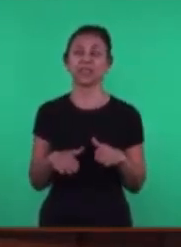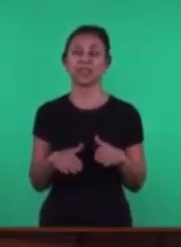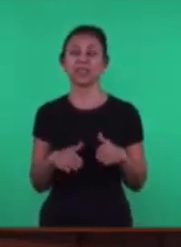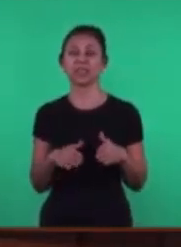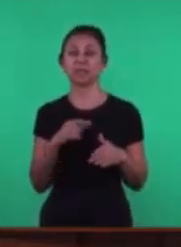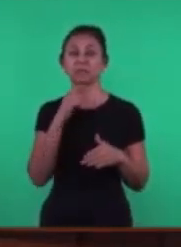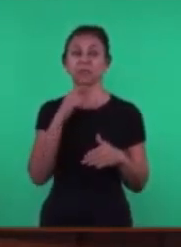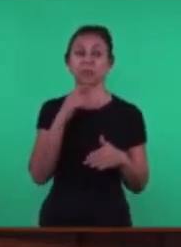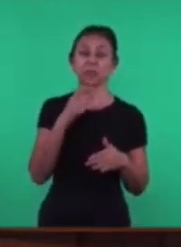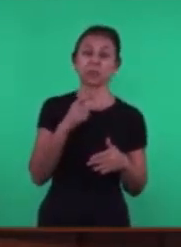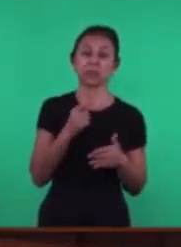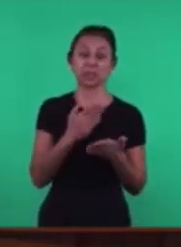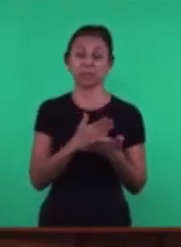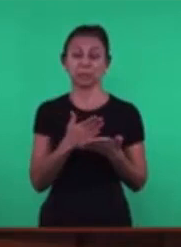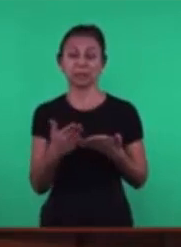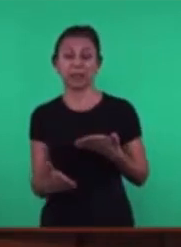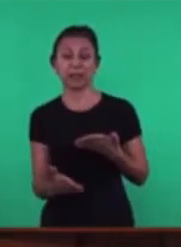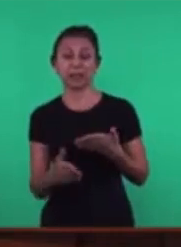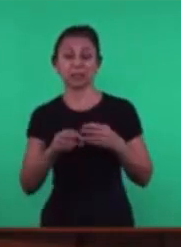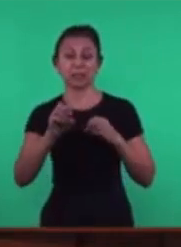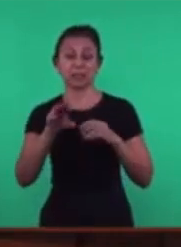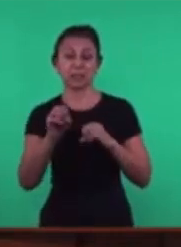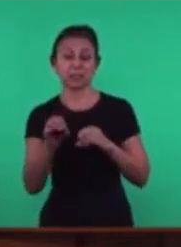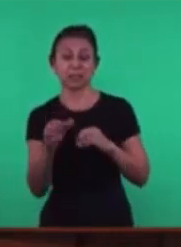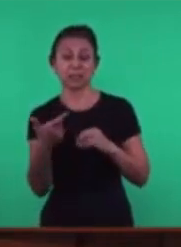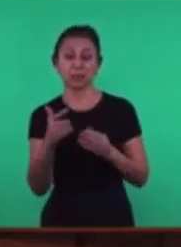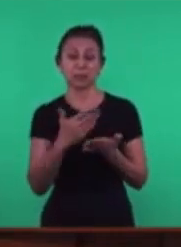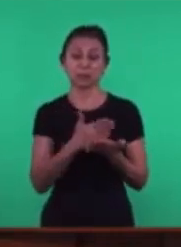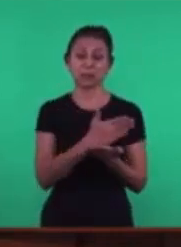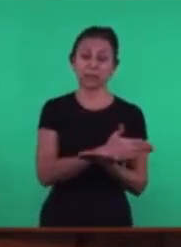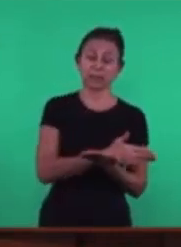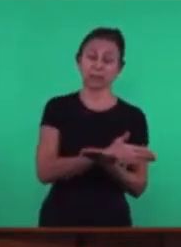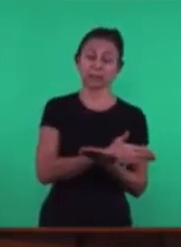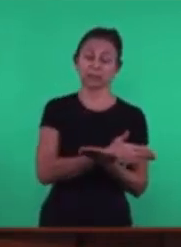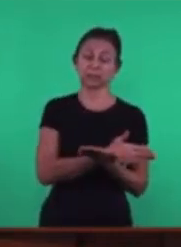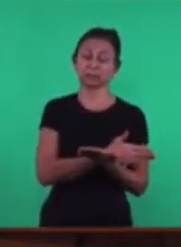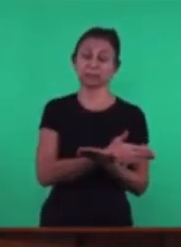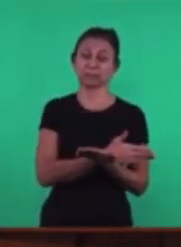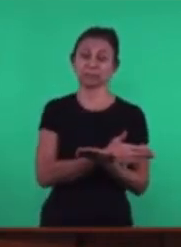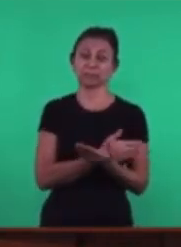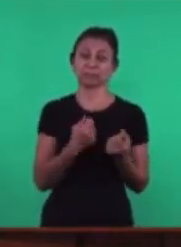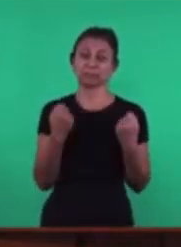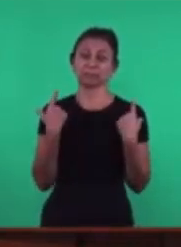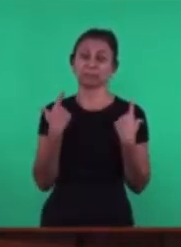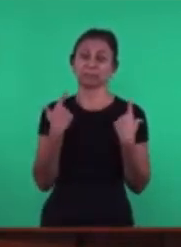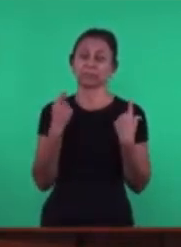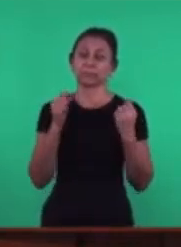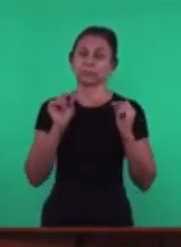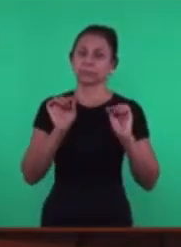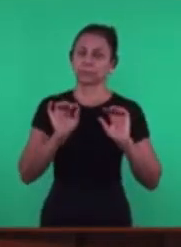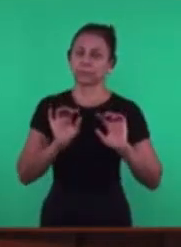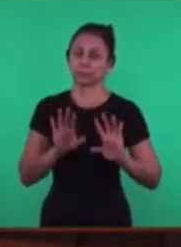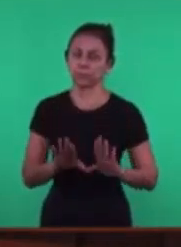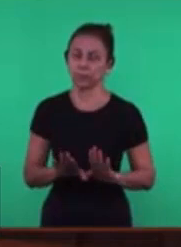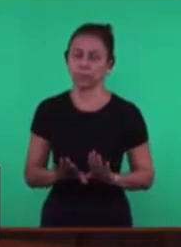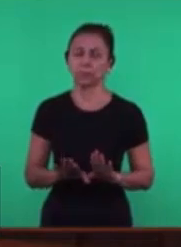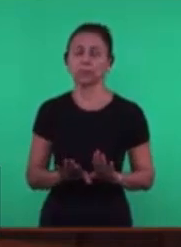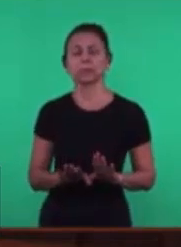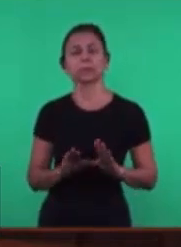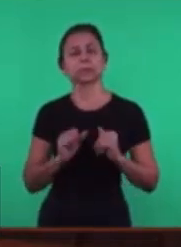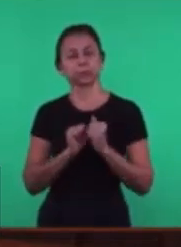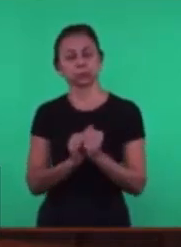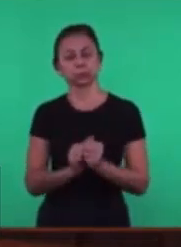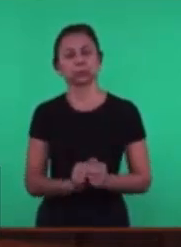Porque não há tempo Agora as irmãs Vão introduzir isso Na vida da igreja Através das professoras Da escola